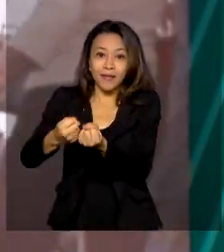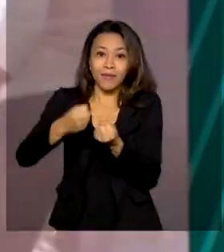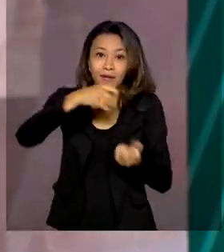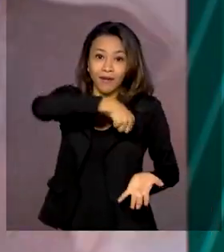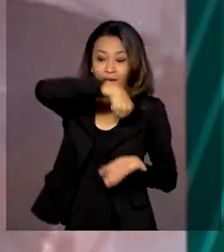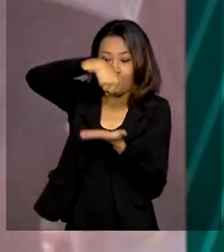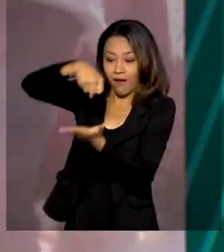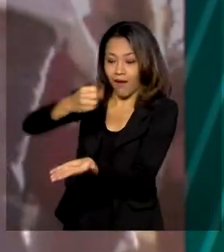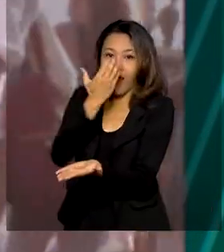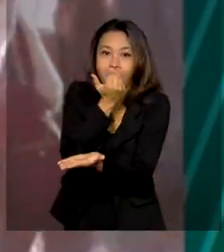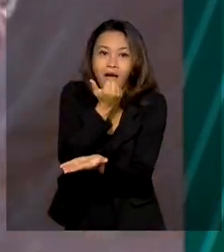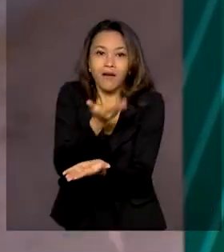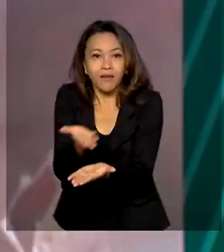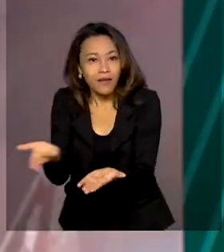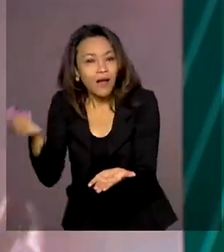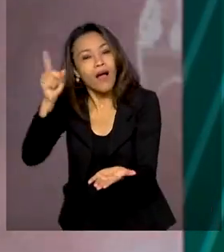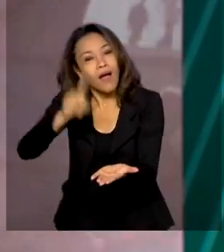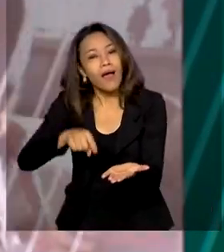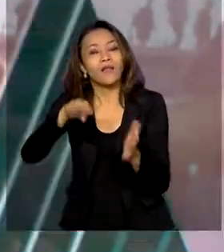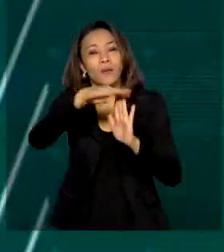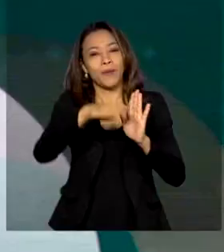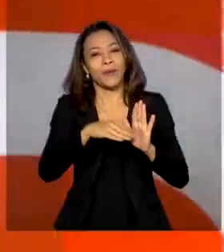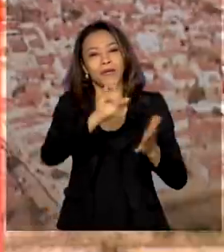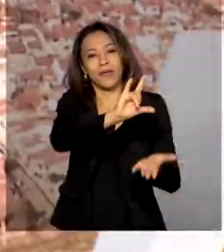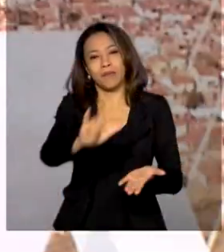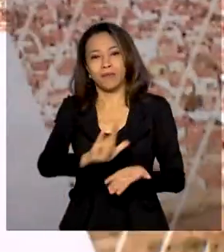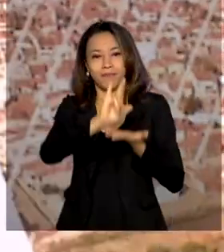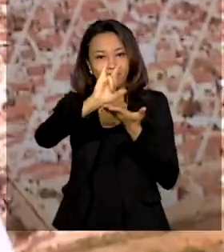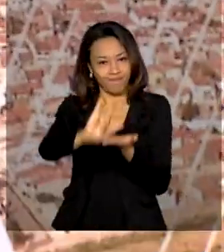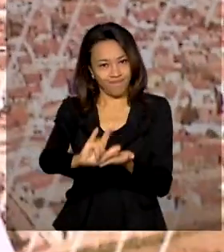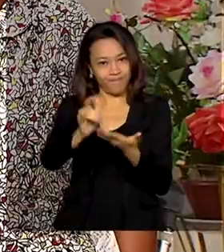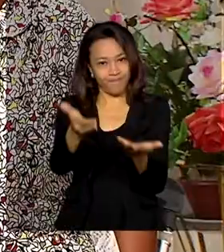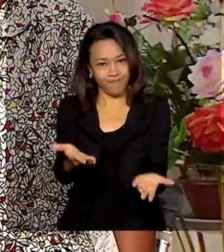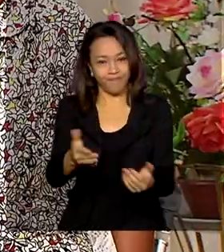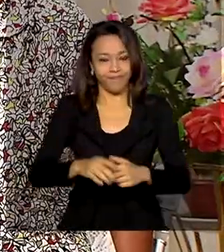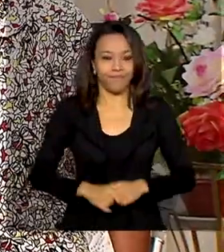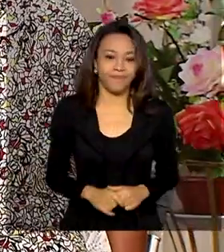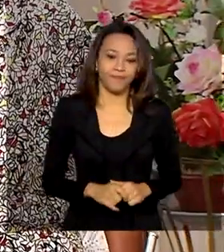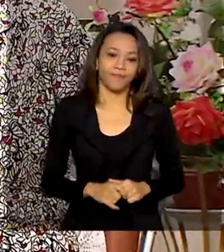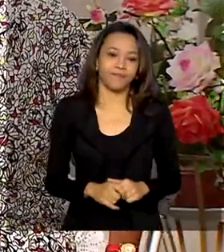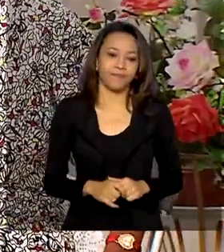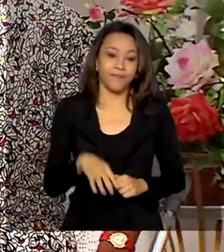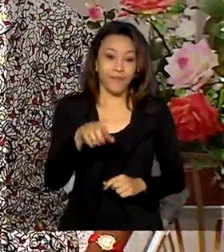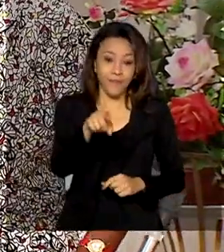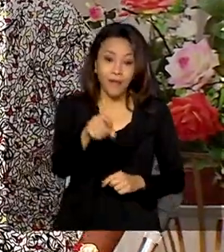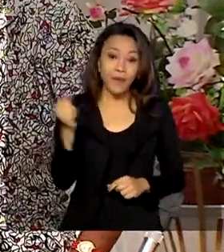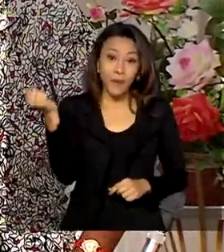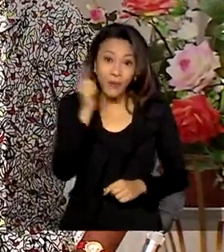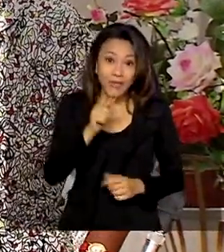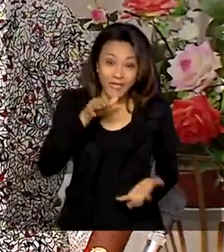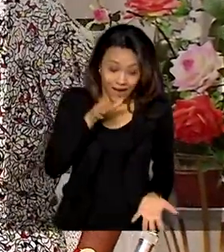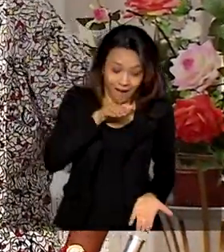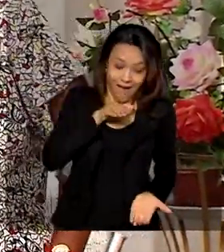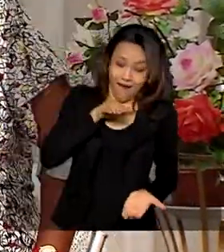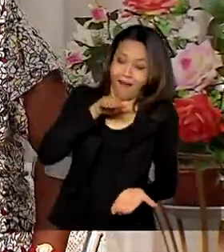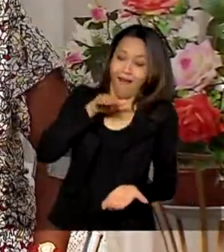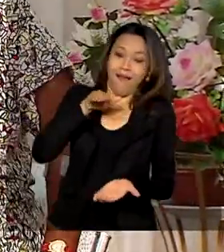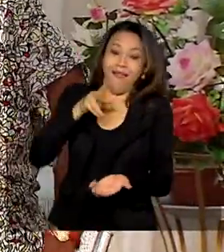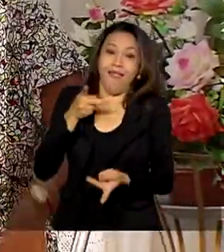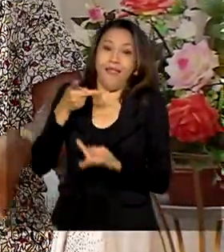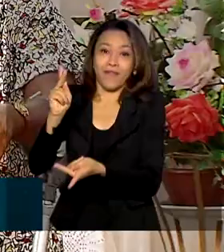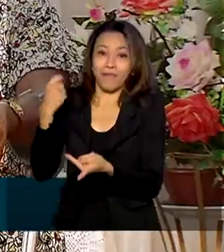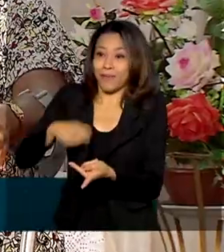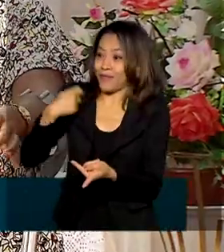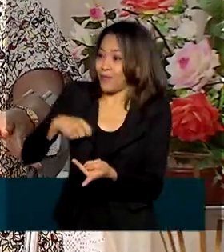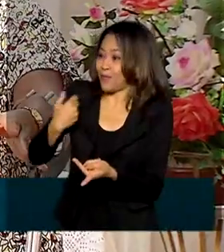básicas. A ação faz parte do programa Pátria Voluntária. Para conseguir carregar os alimentos, Lucineide